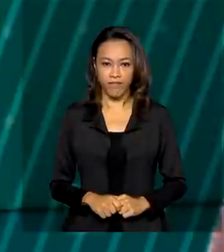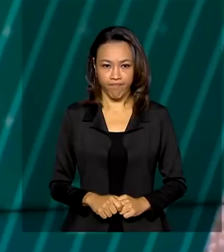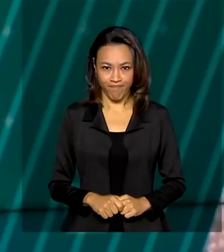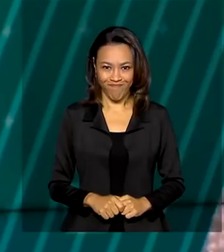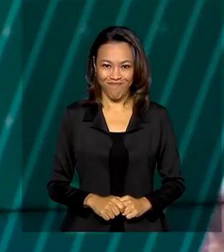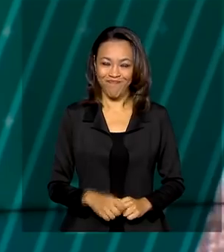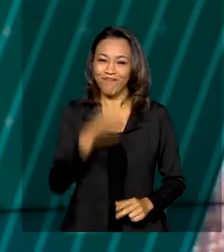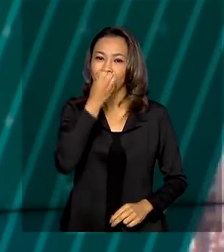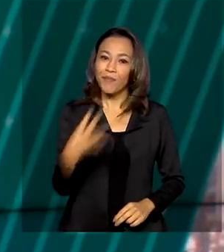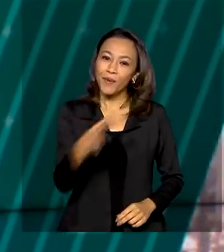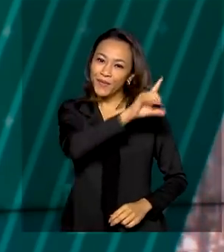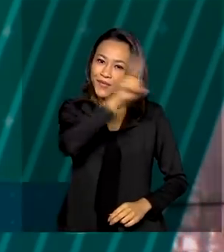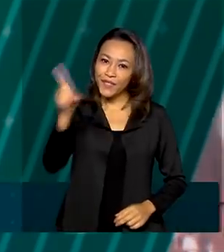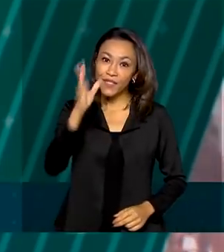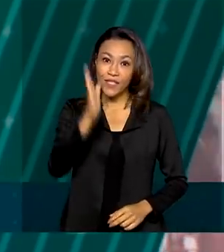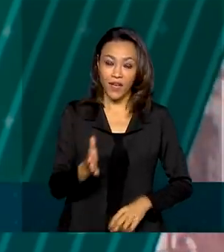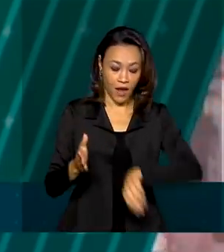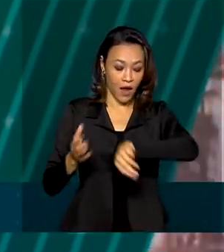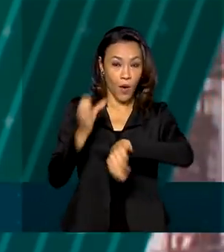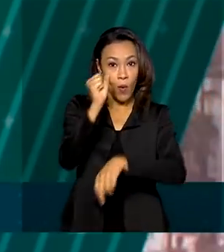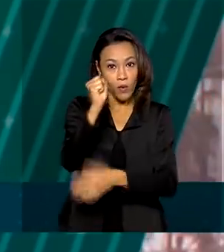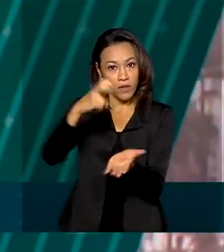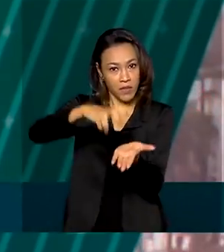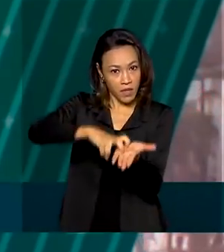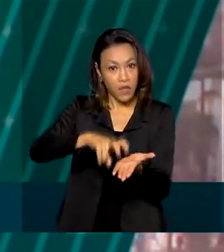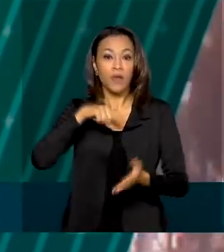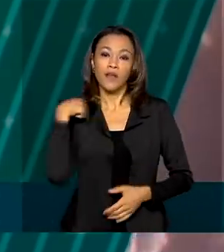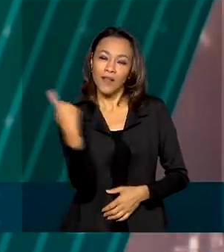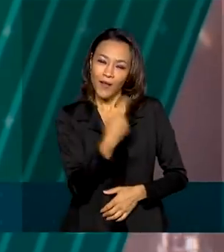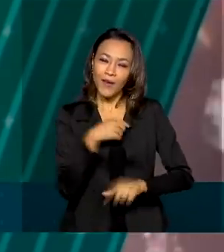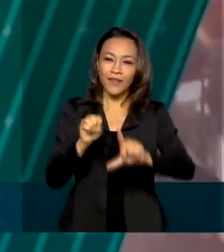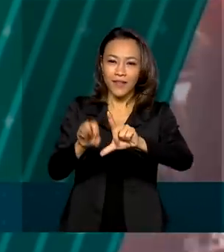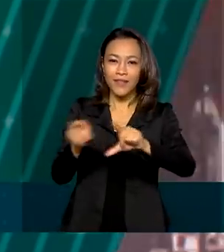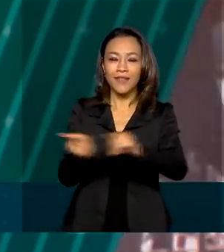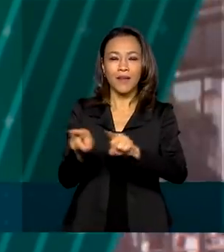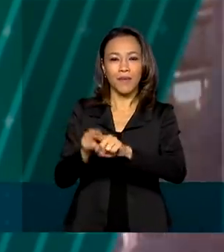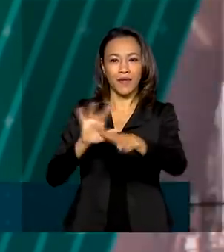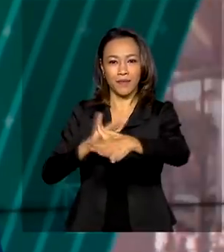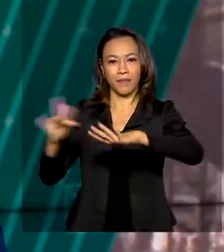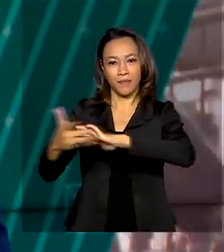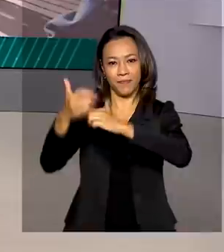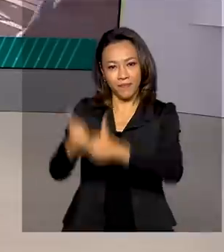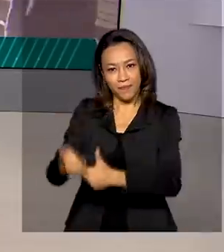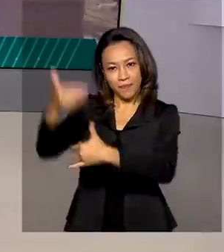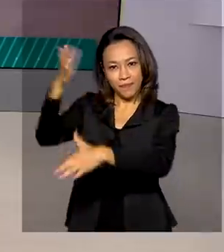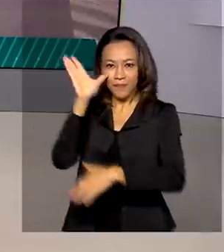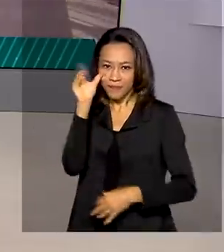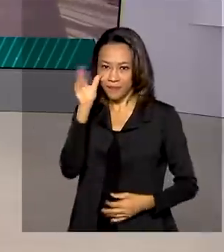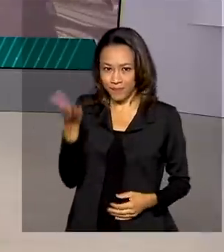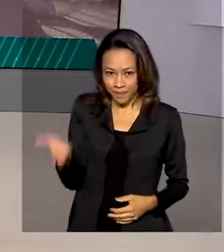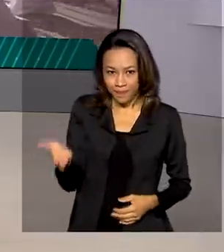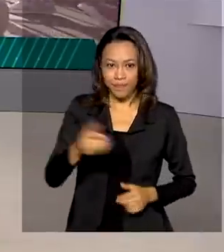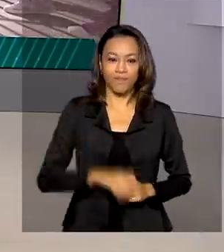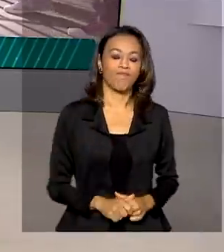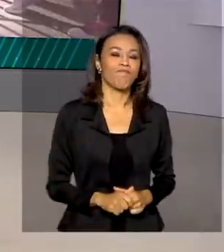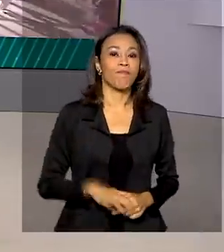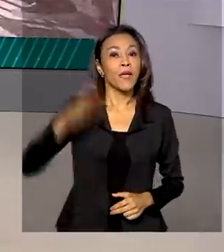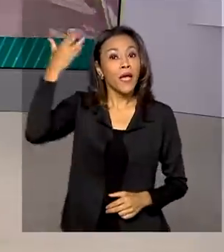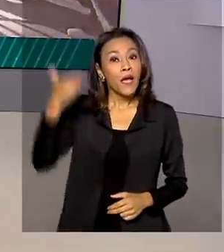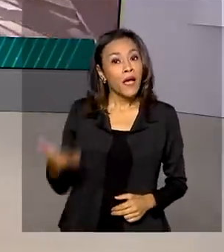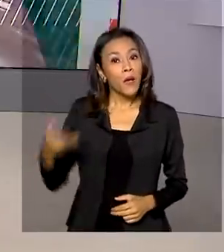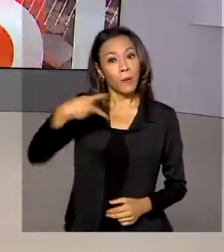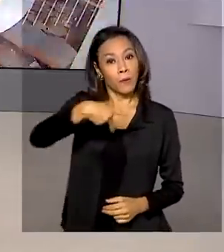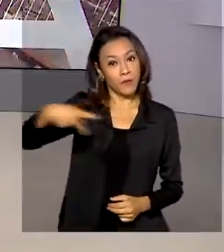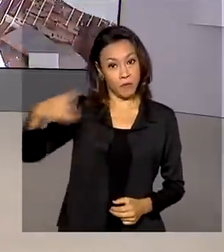Bom dia para você. São oito horas da manhã e estamos ao vivo também pelas redes sociais. O presidente Jair Bolsonaro